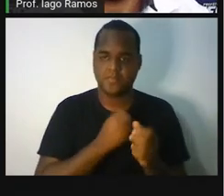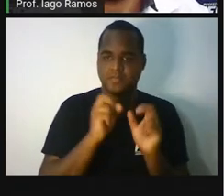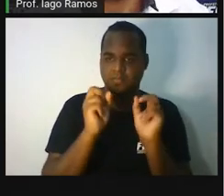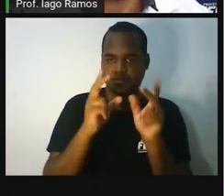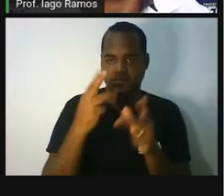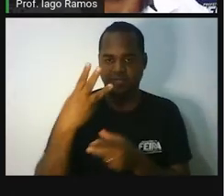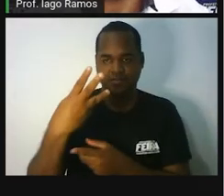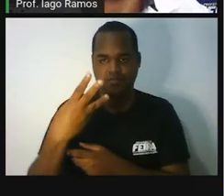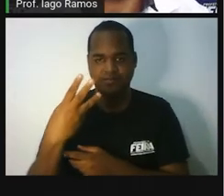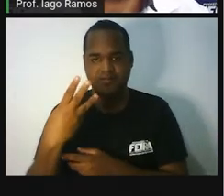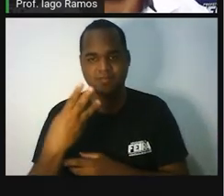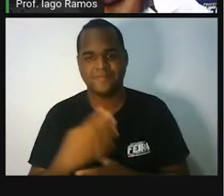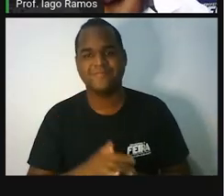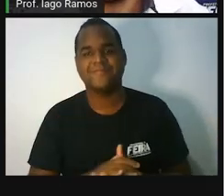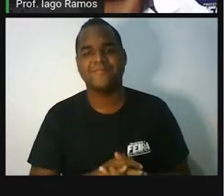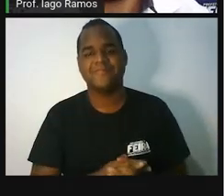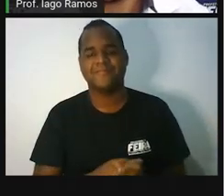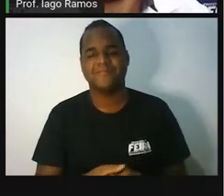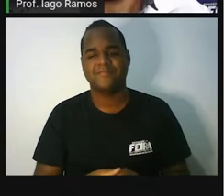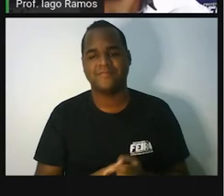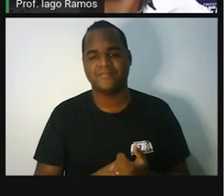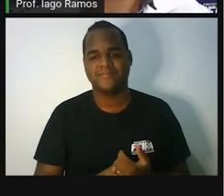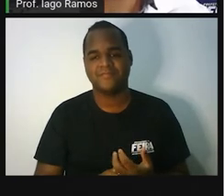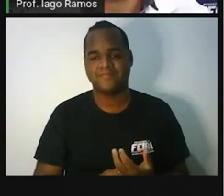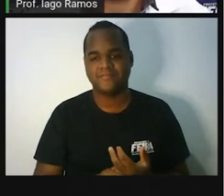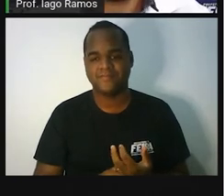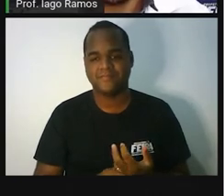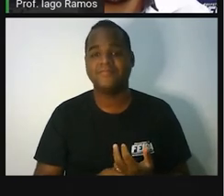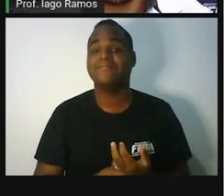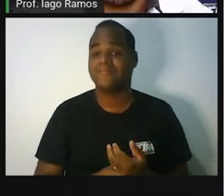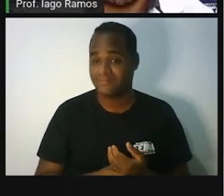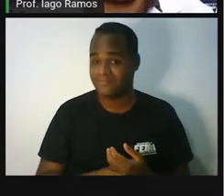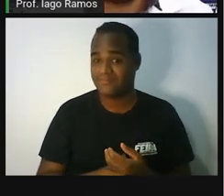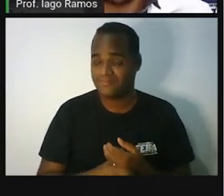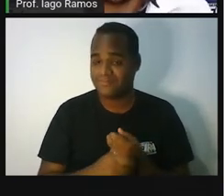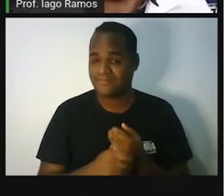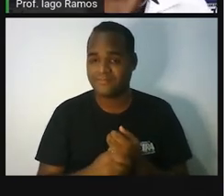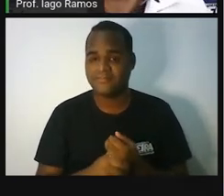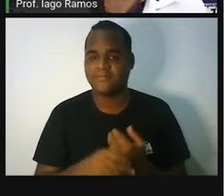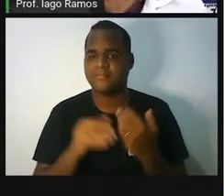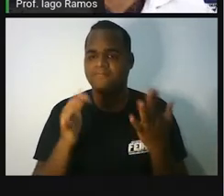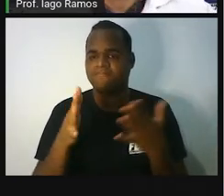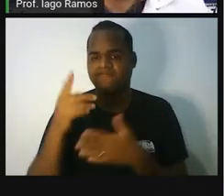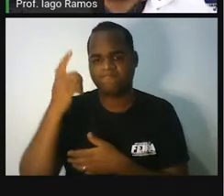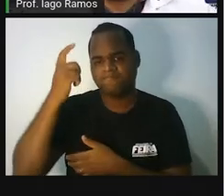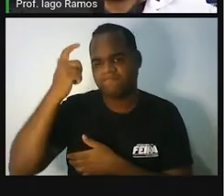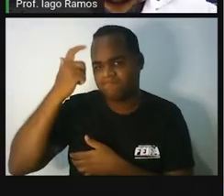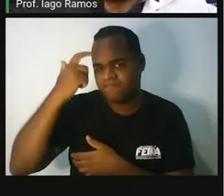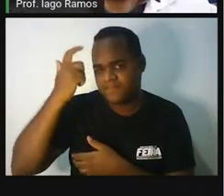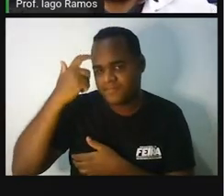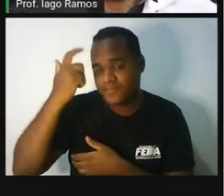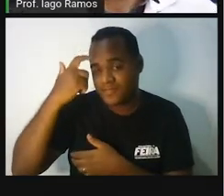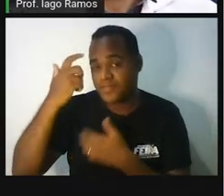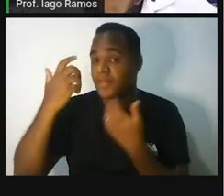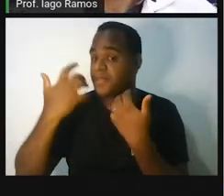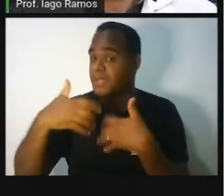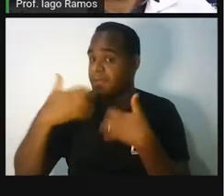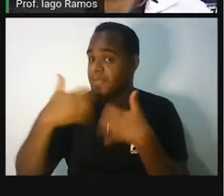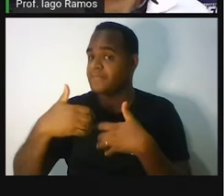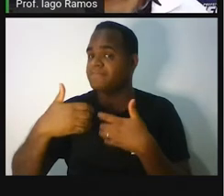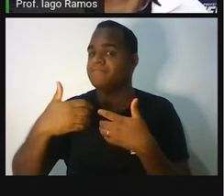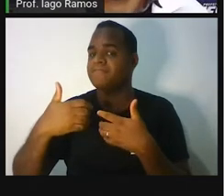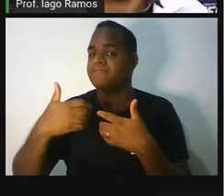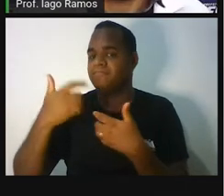etapa 3, clicando, e essa etapa 3 é a hora que a gente vai fazer a matemática